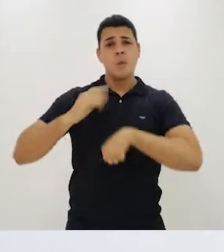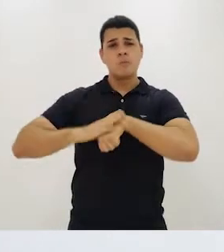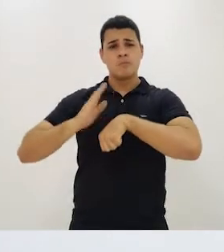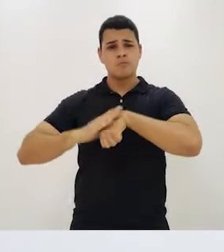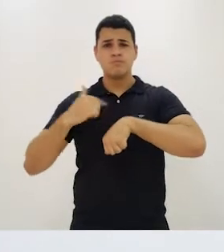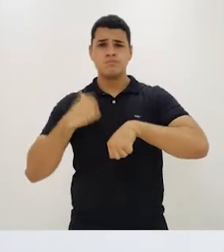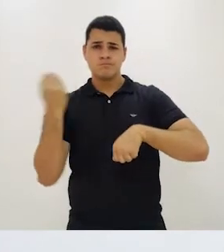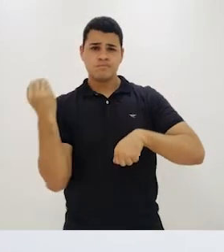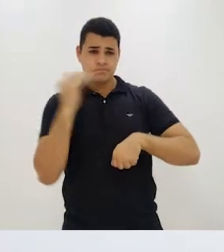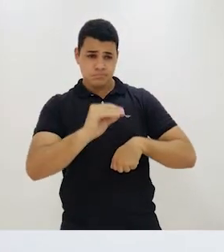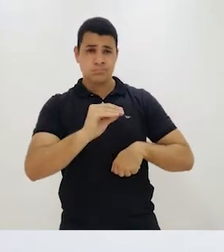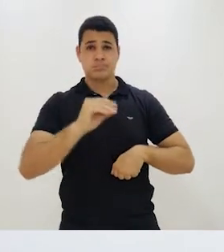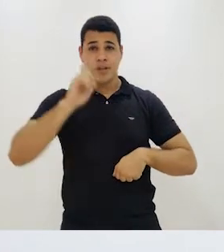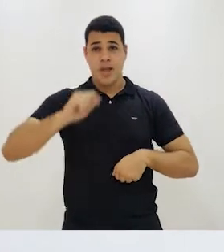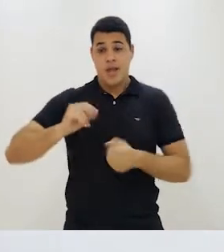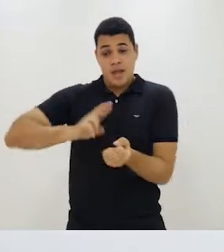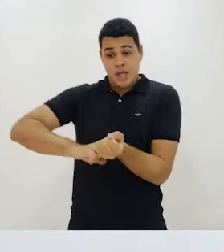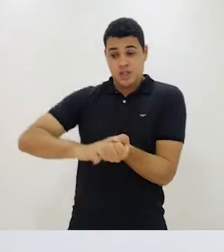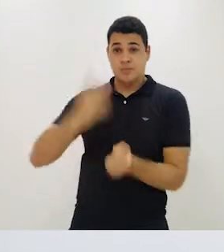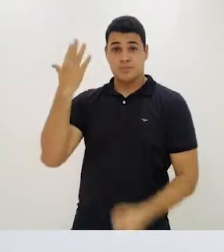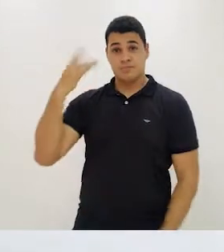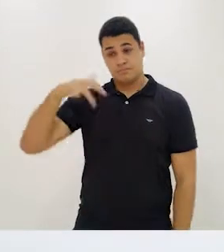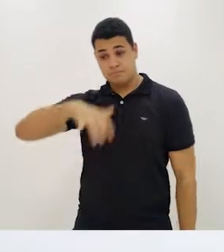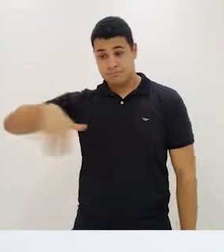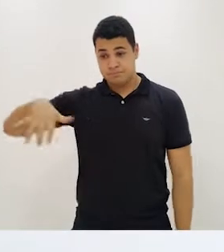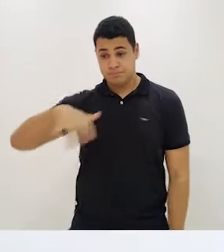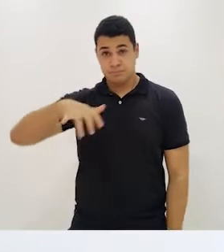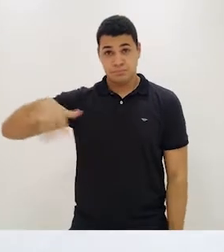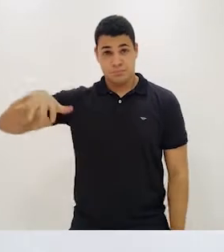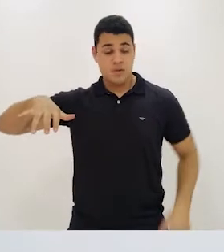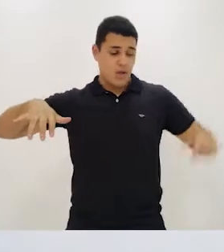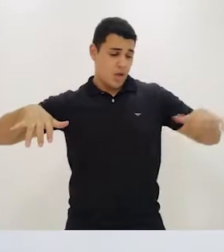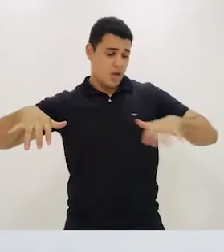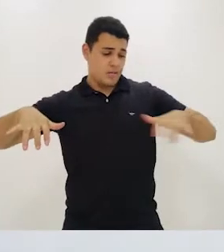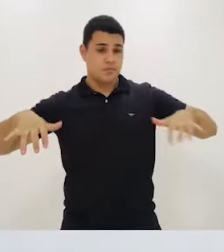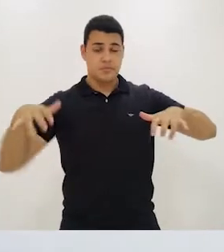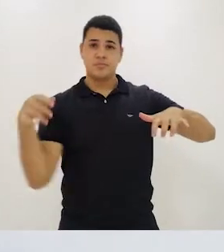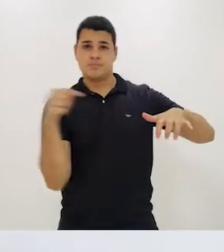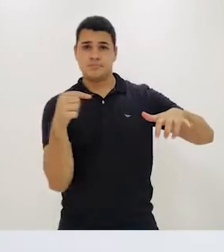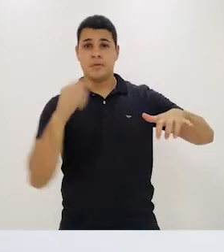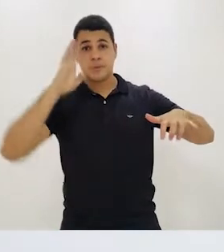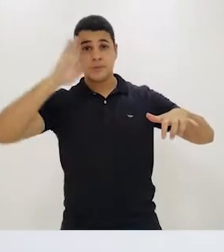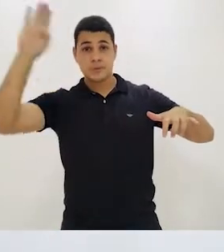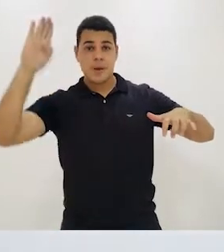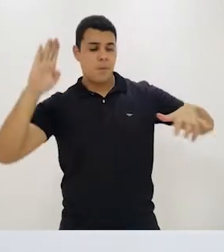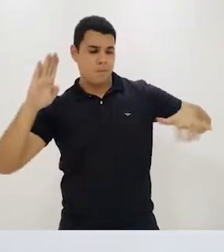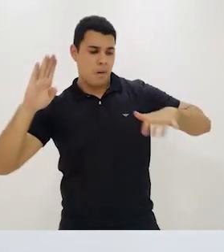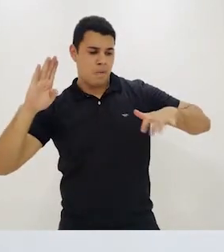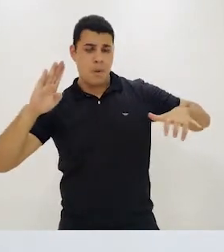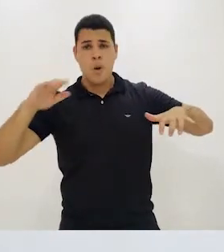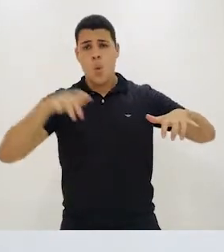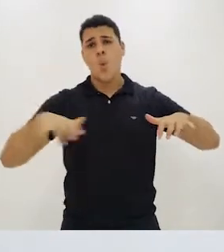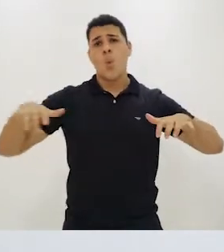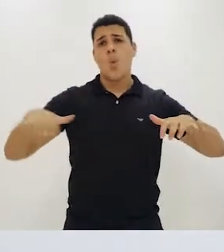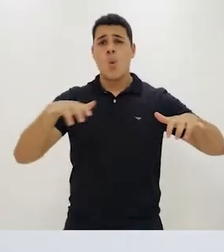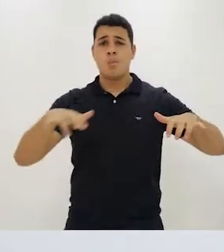eu coloquei somente a melodia na mão direita e os acordes, posição fundamental na mão esquerda.